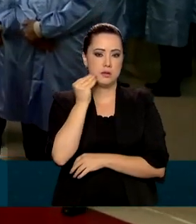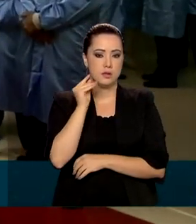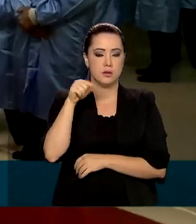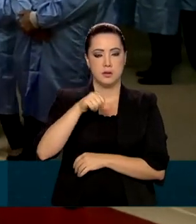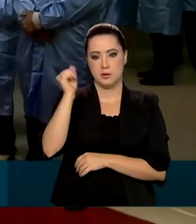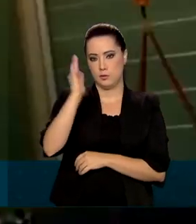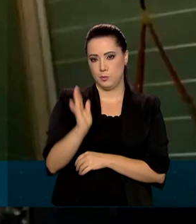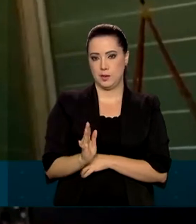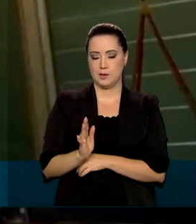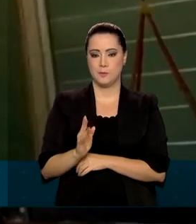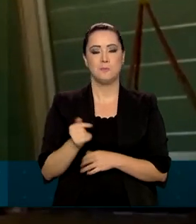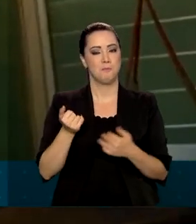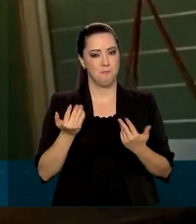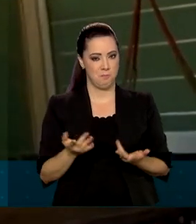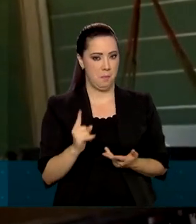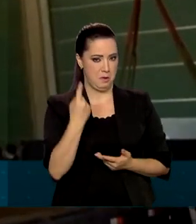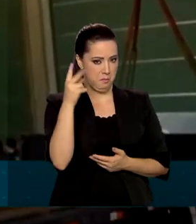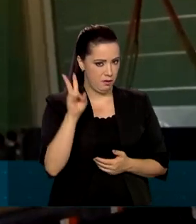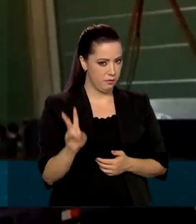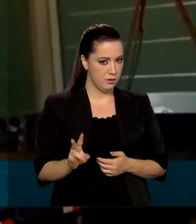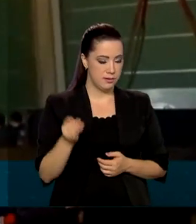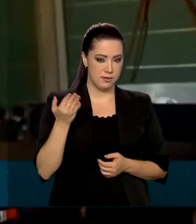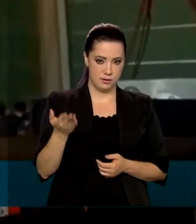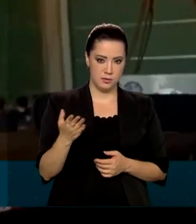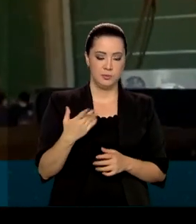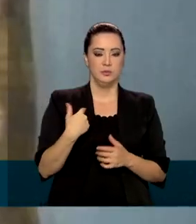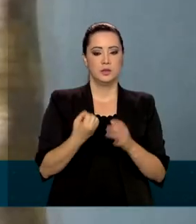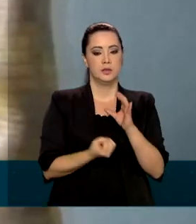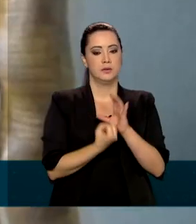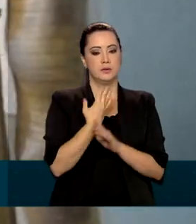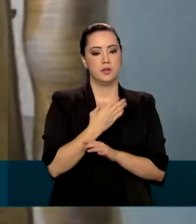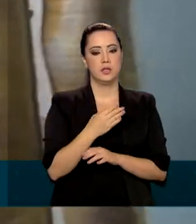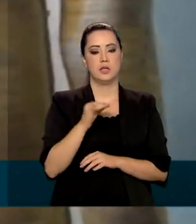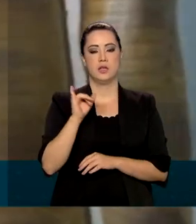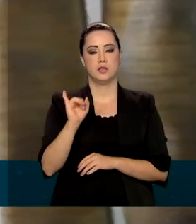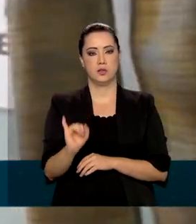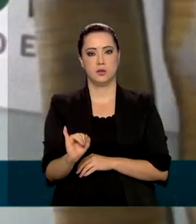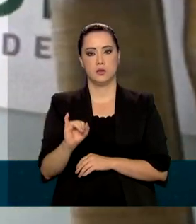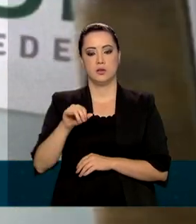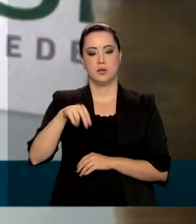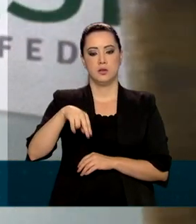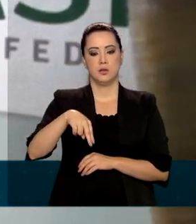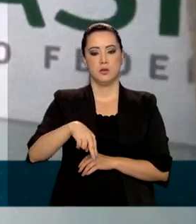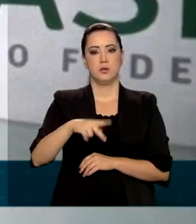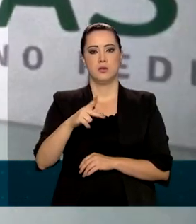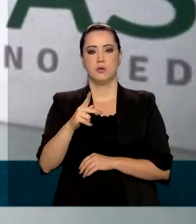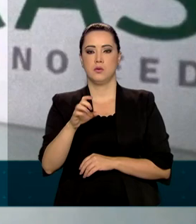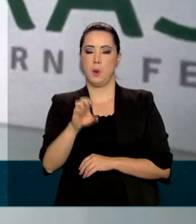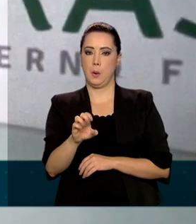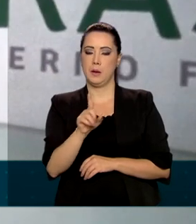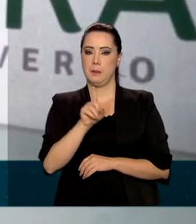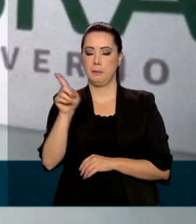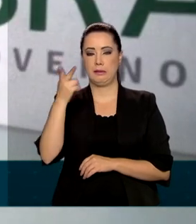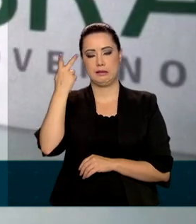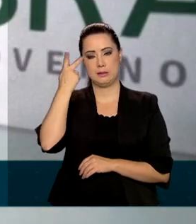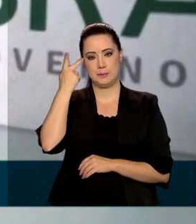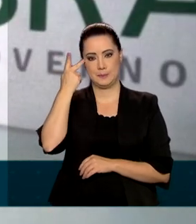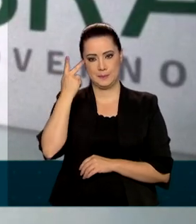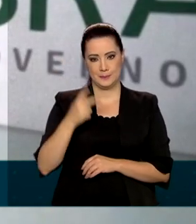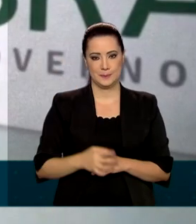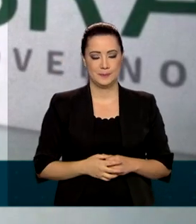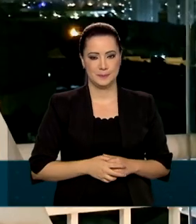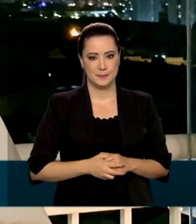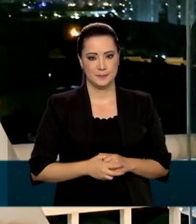operado pelo Brasil. Ele foi desenvolvido no Instituto Nacional de Pesquisas Espaciais, INPE, em São José dos Campos,